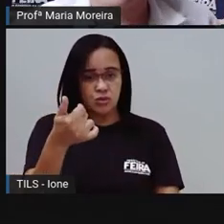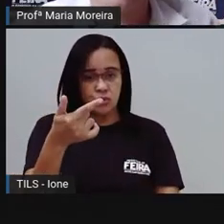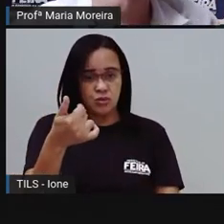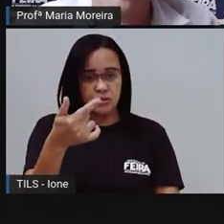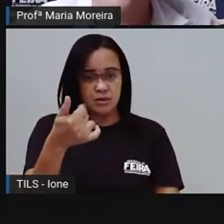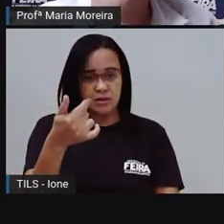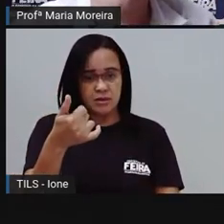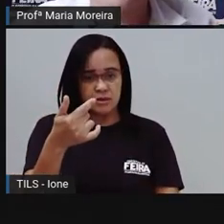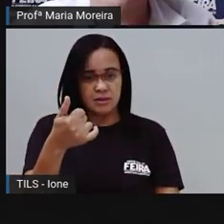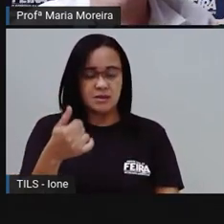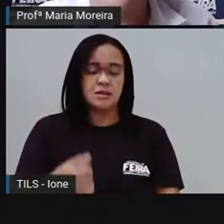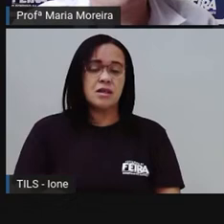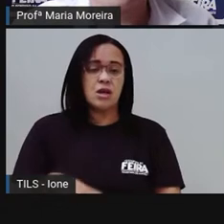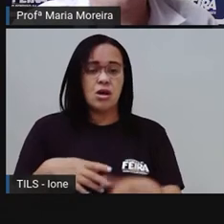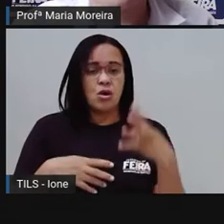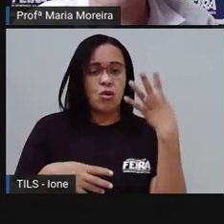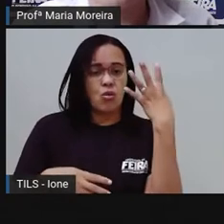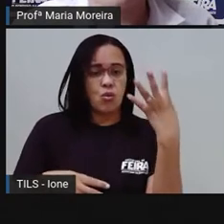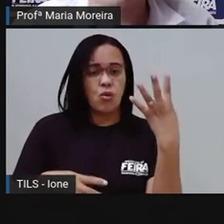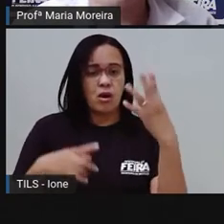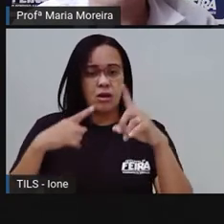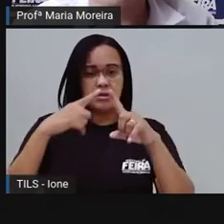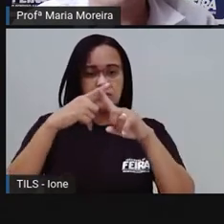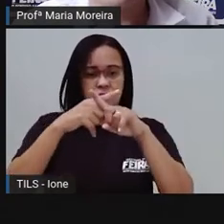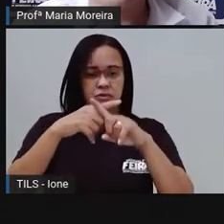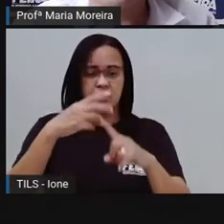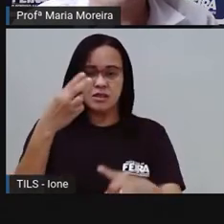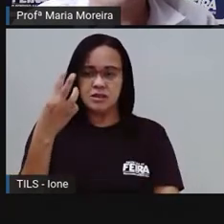Então, quatro vezes três é quanto, ó?